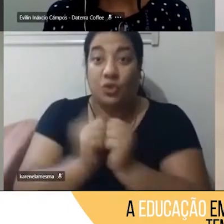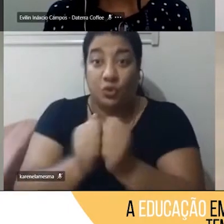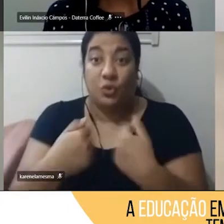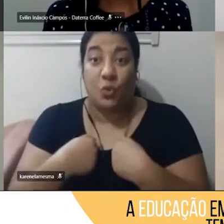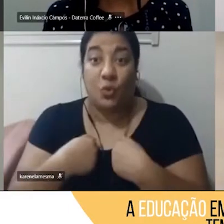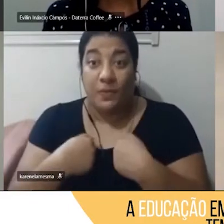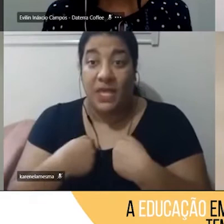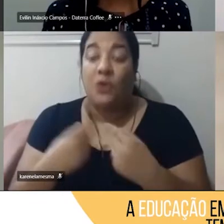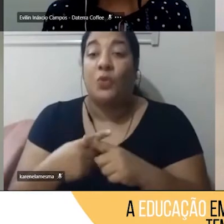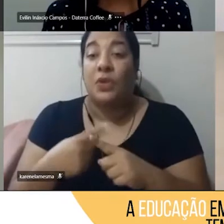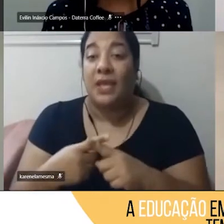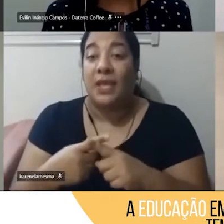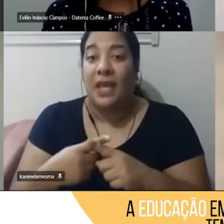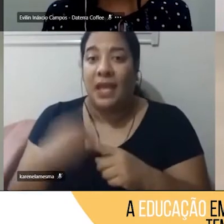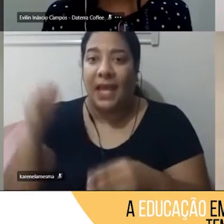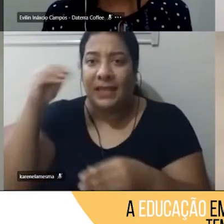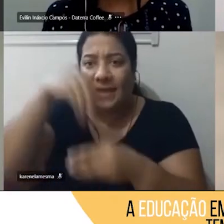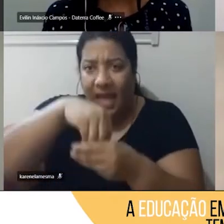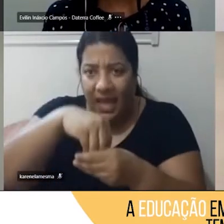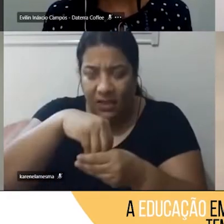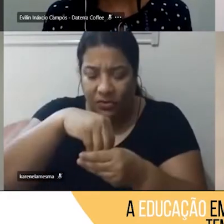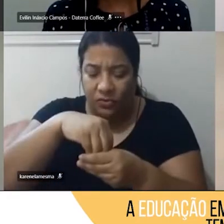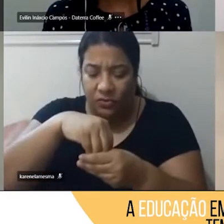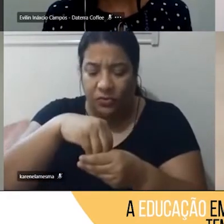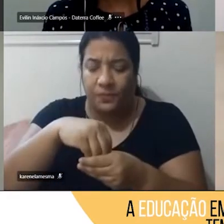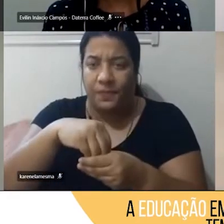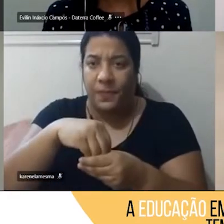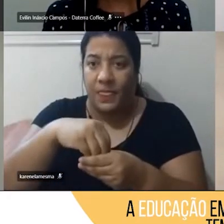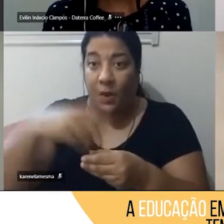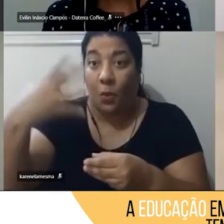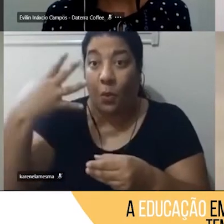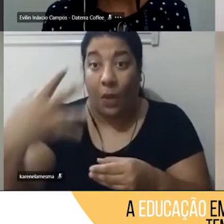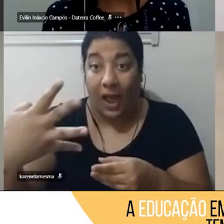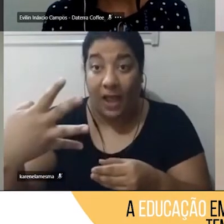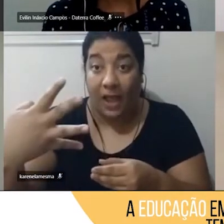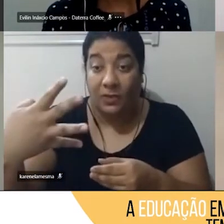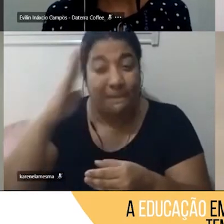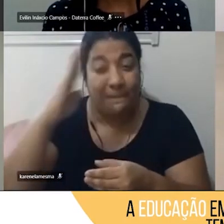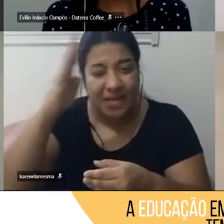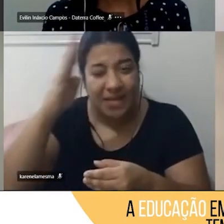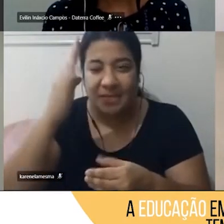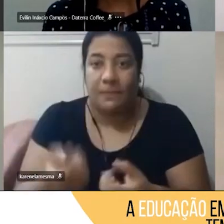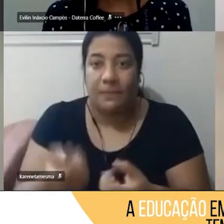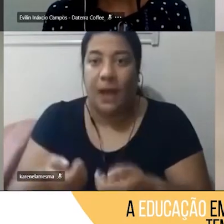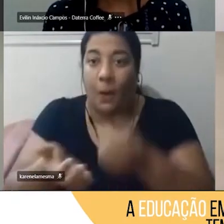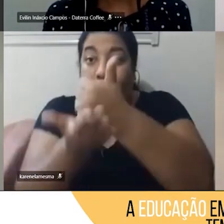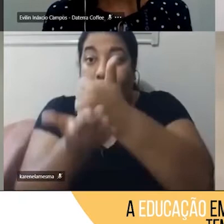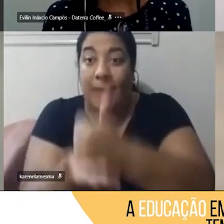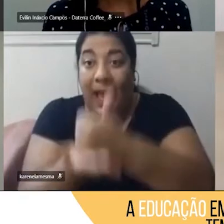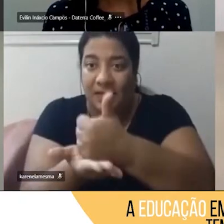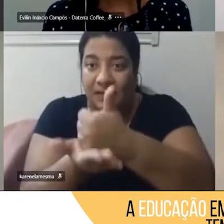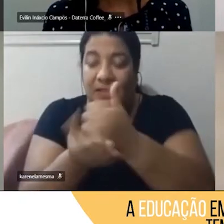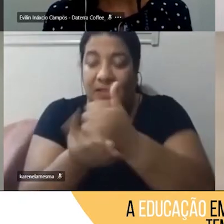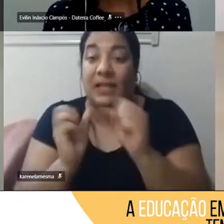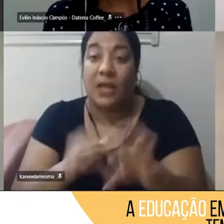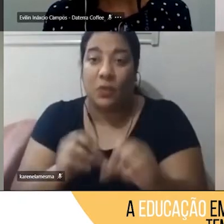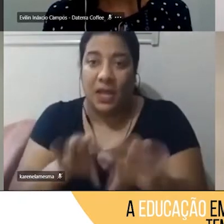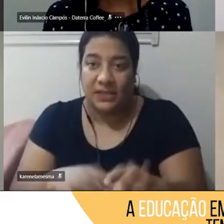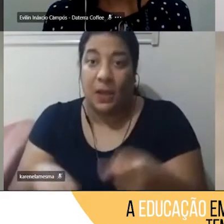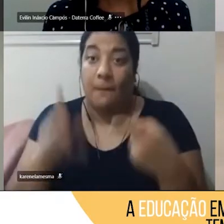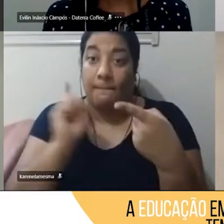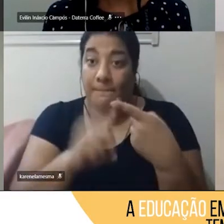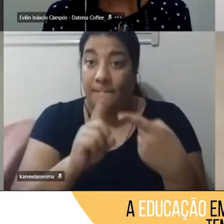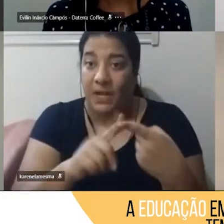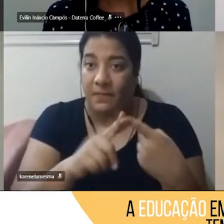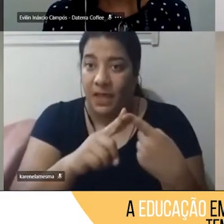listou as competências dentro dos quatro pilares da educação. E aí a gente tem o primeiro pilar ali, que é o aprender